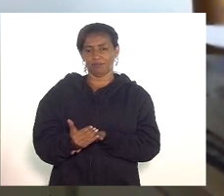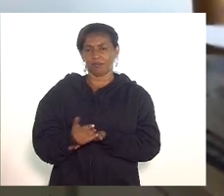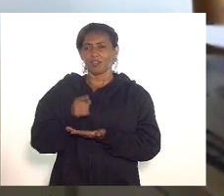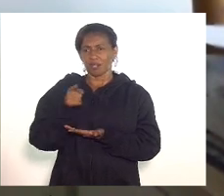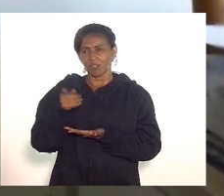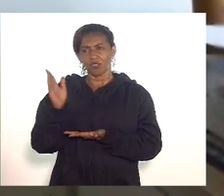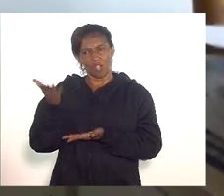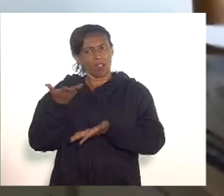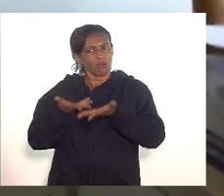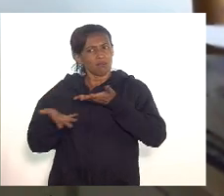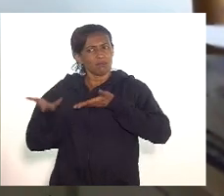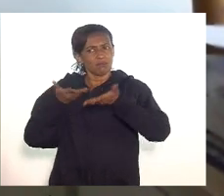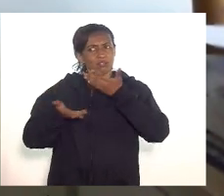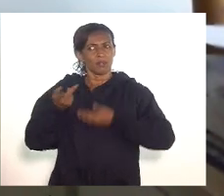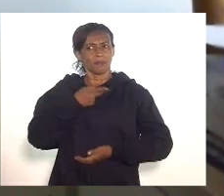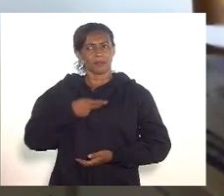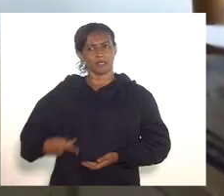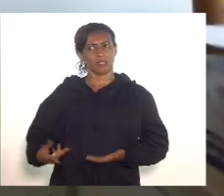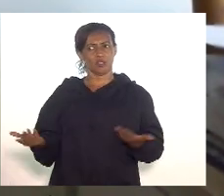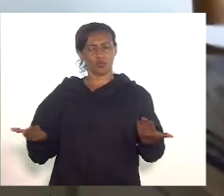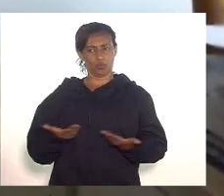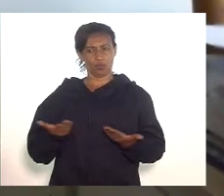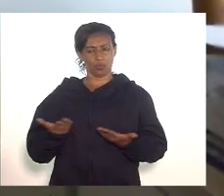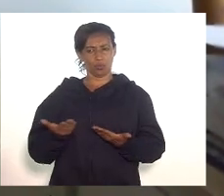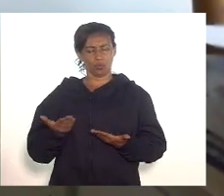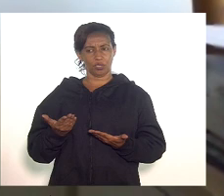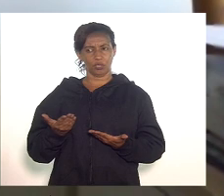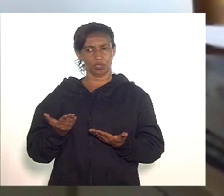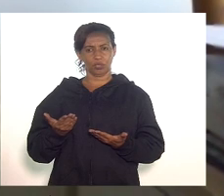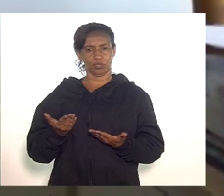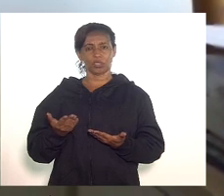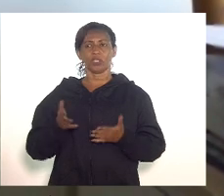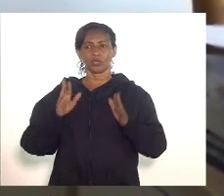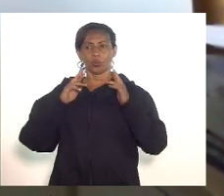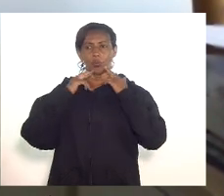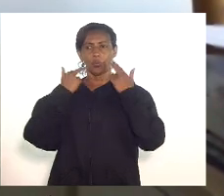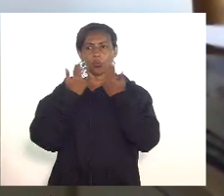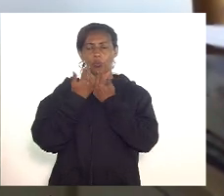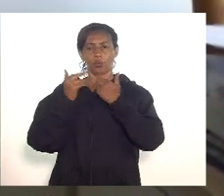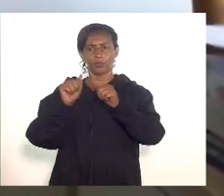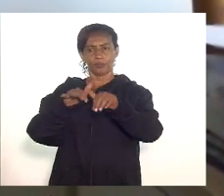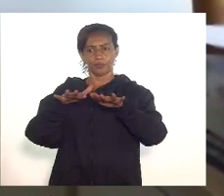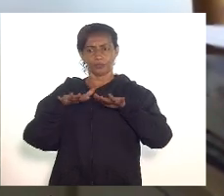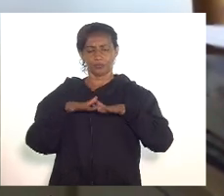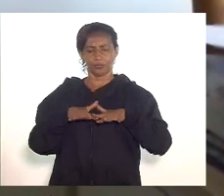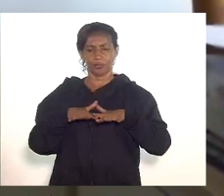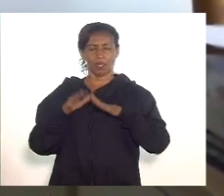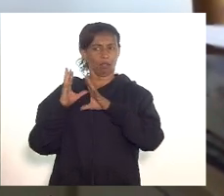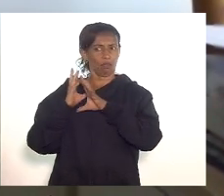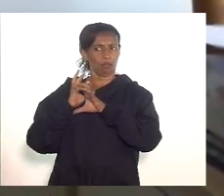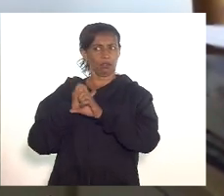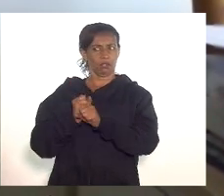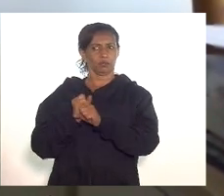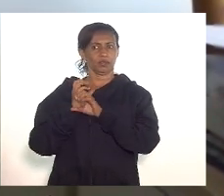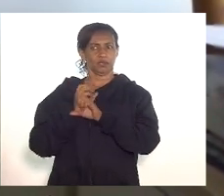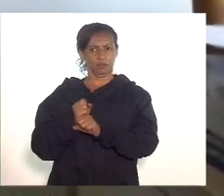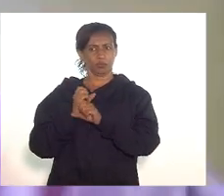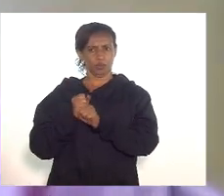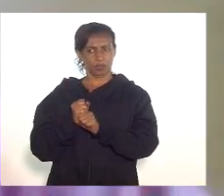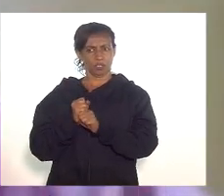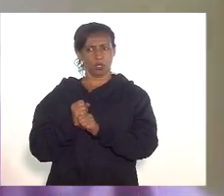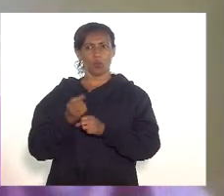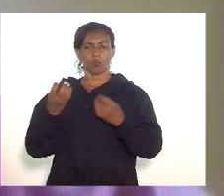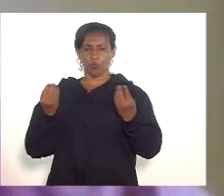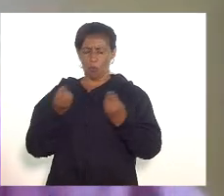participou do senhor presidente hoje uma audiência pública na comissão de tributação muito